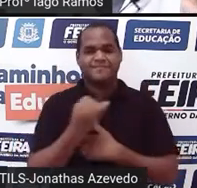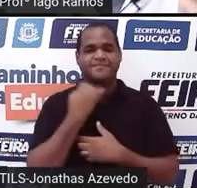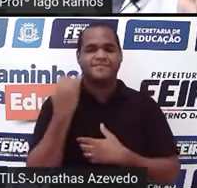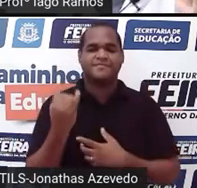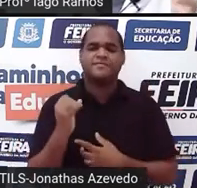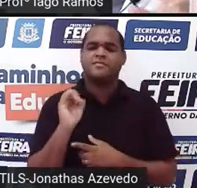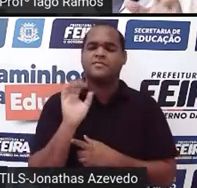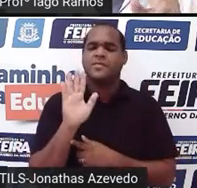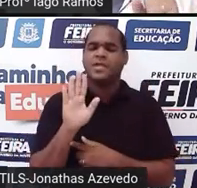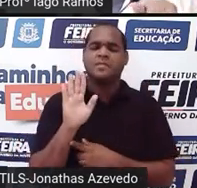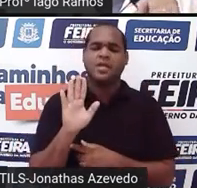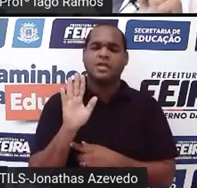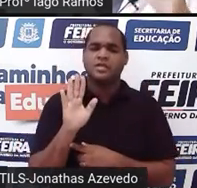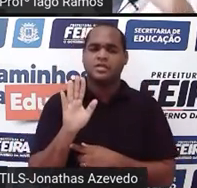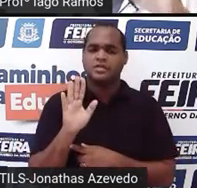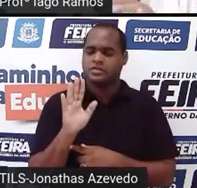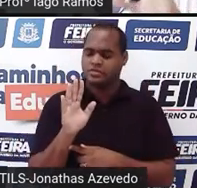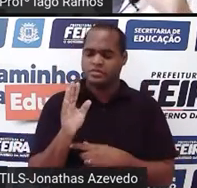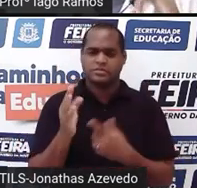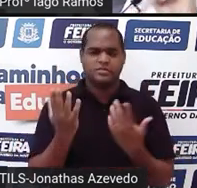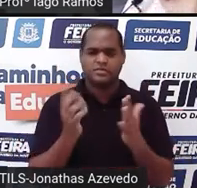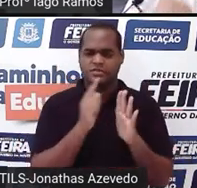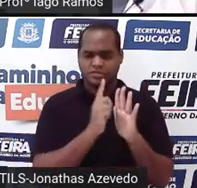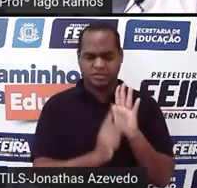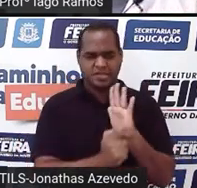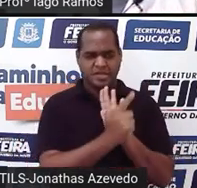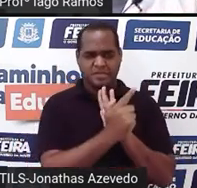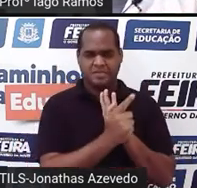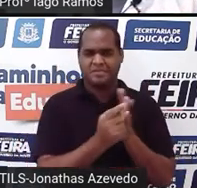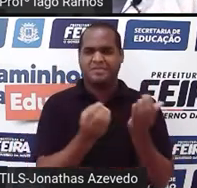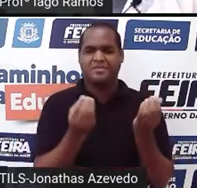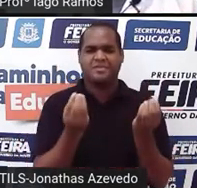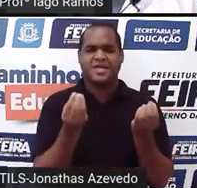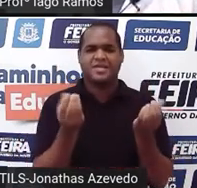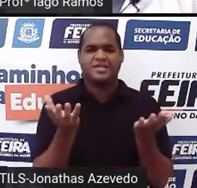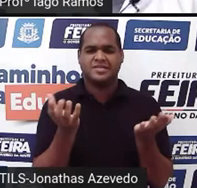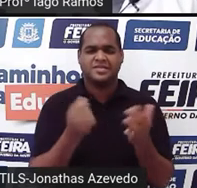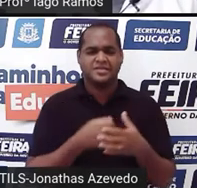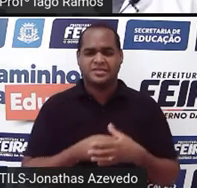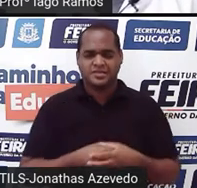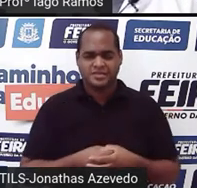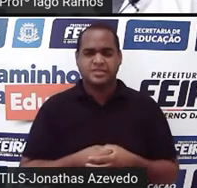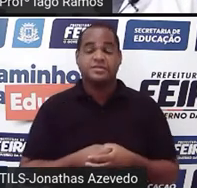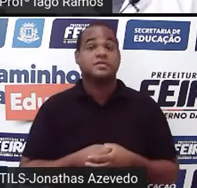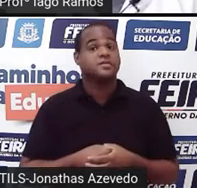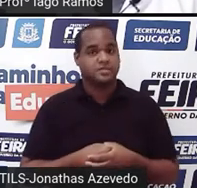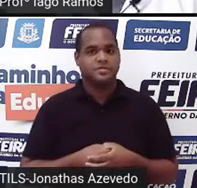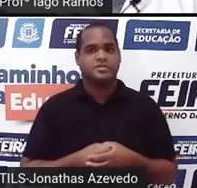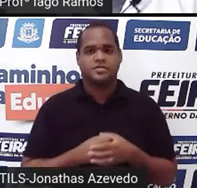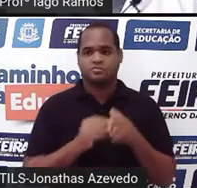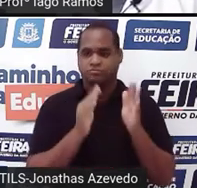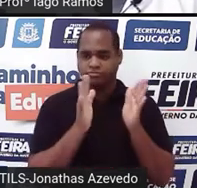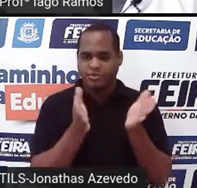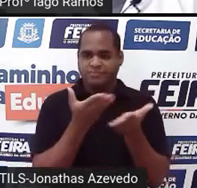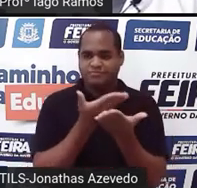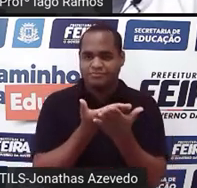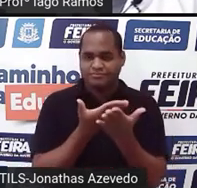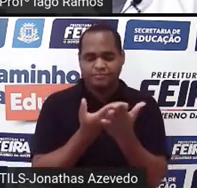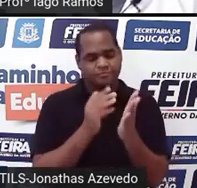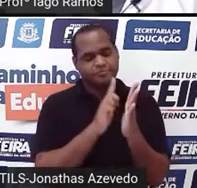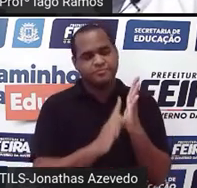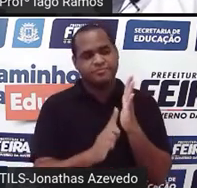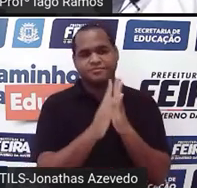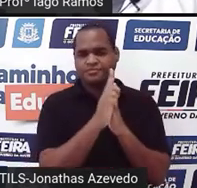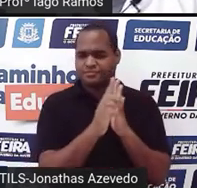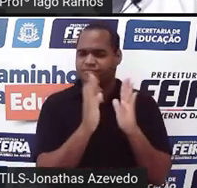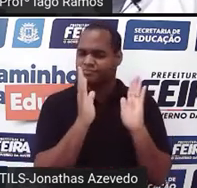vamos pensar aqui, para que que servem os gráficos? Você já estudou essa coisa de gráfico, será?